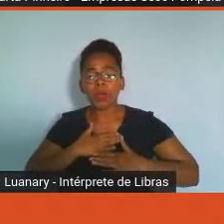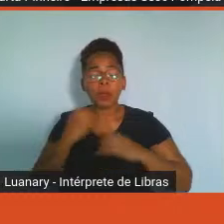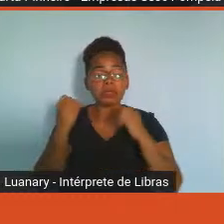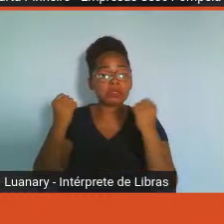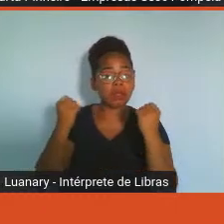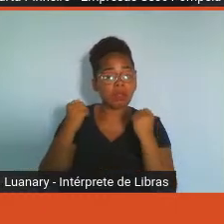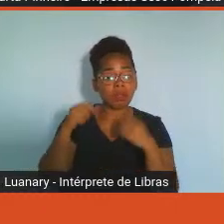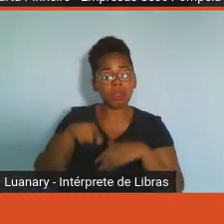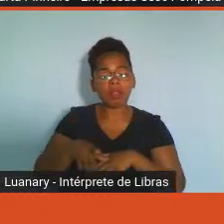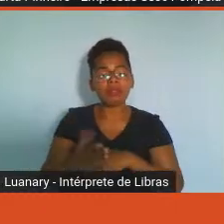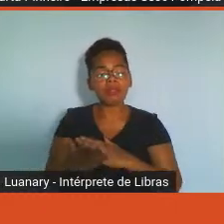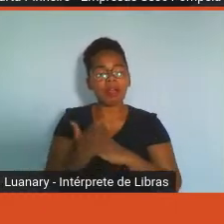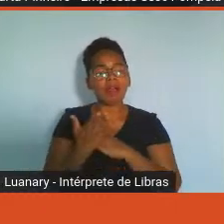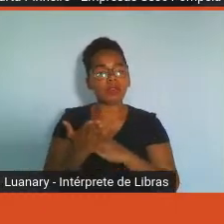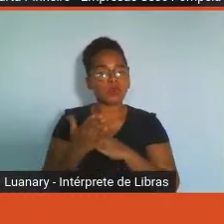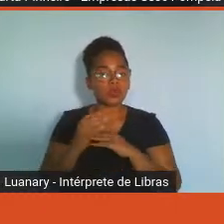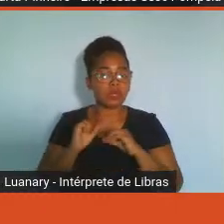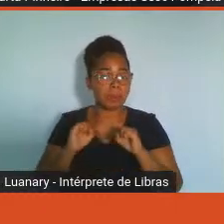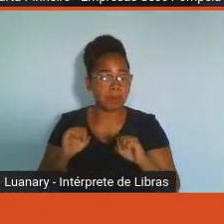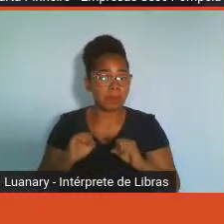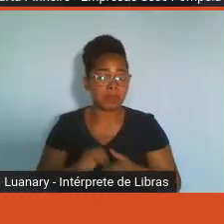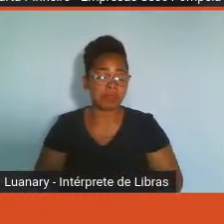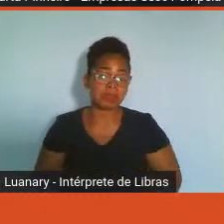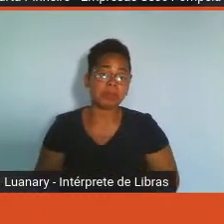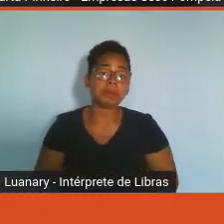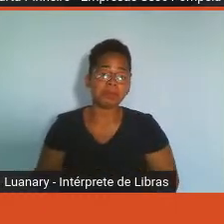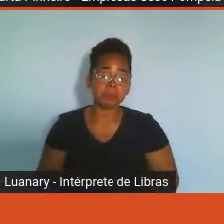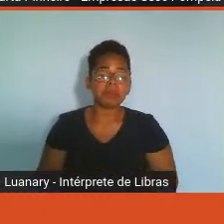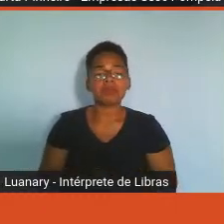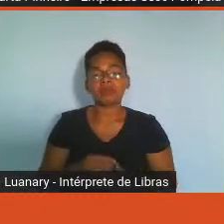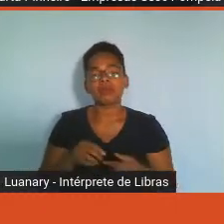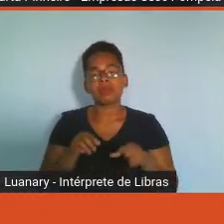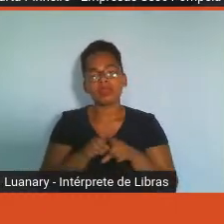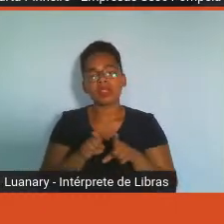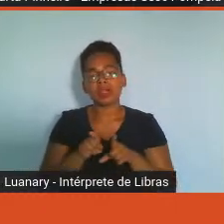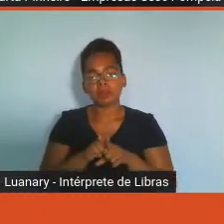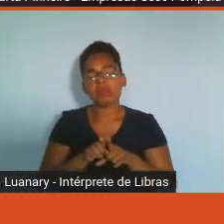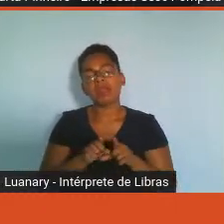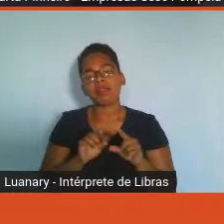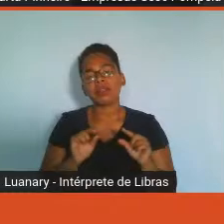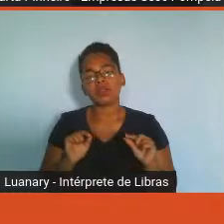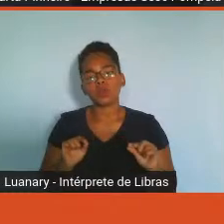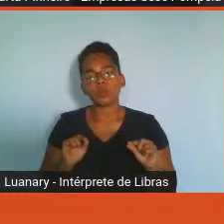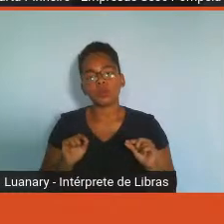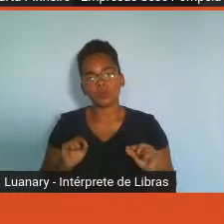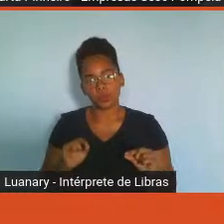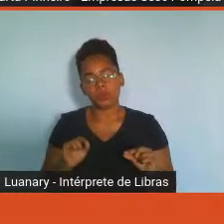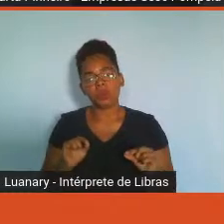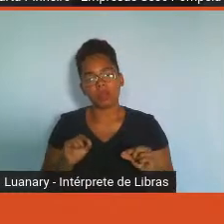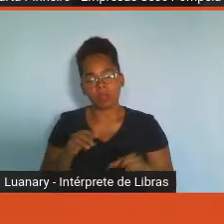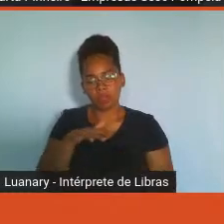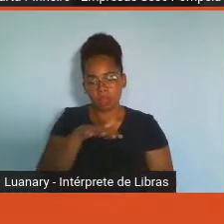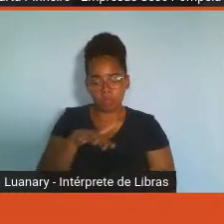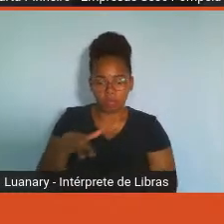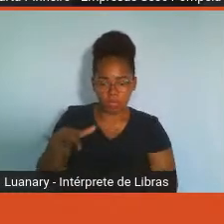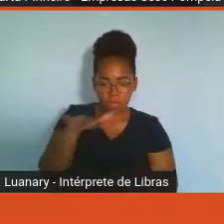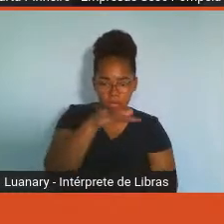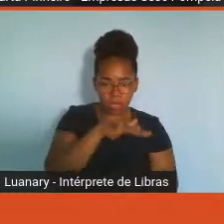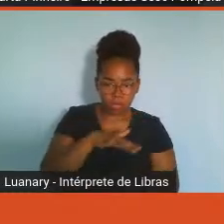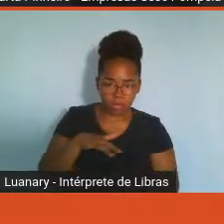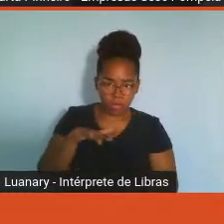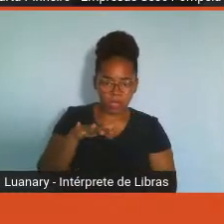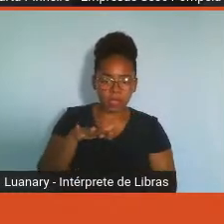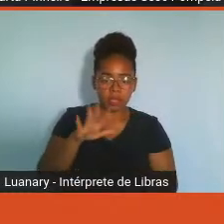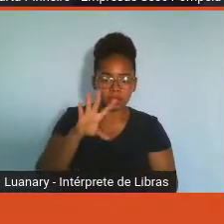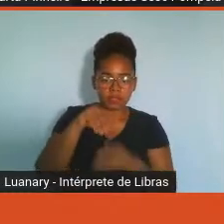ações, né? Mesmo que seja, para que não seja também tão repetitivo. Então, dentro da área tem